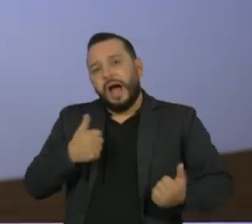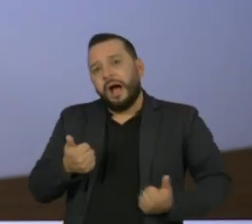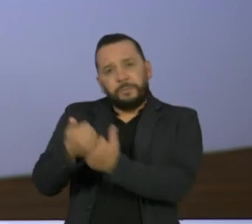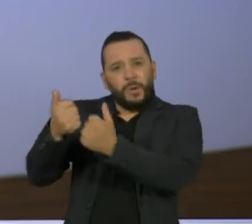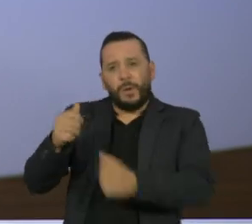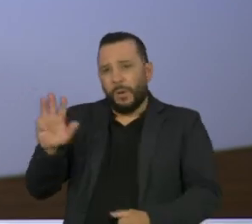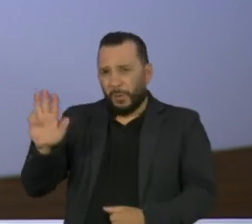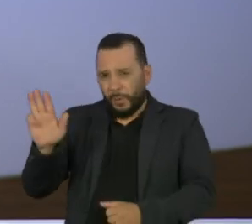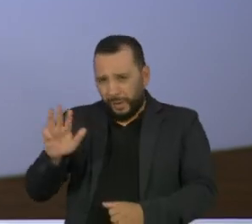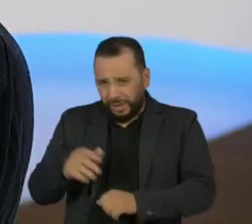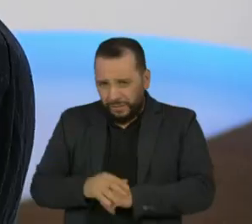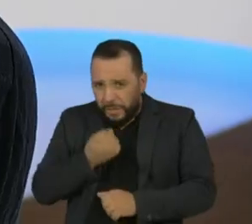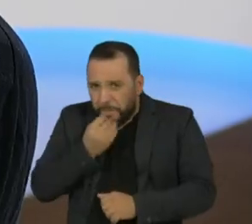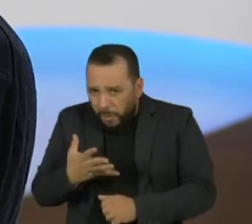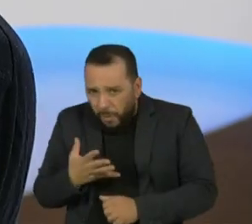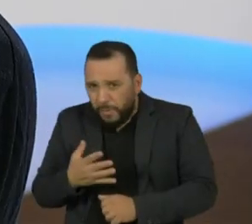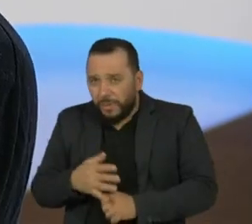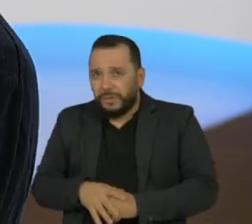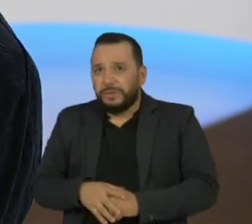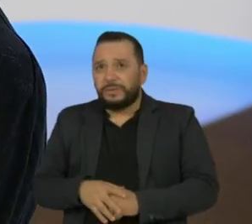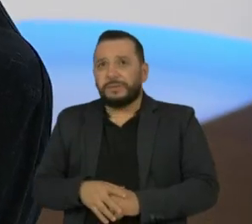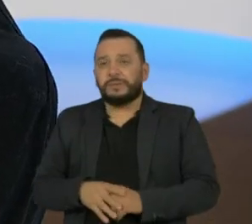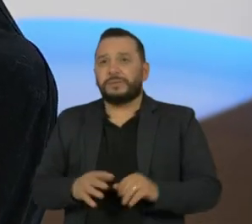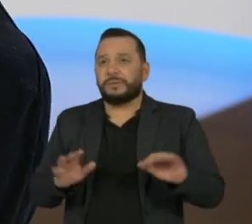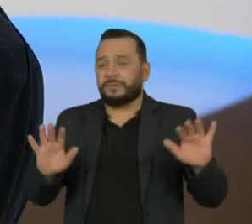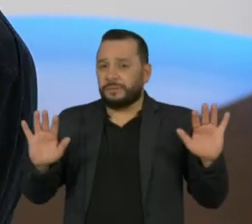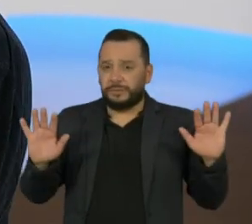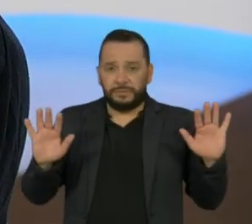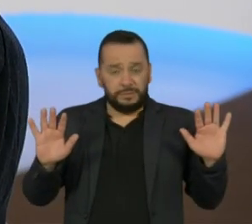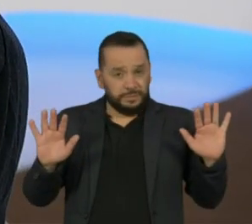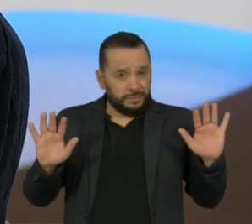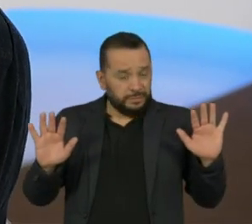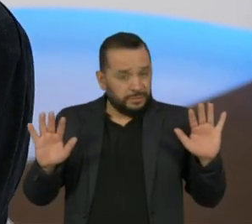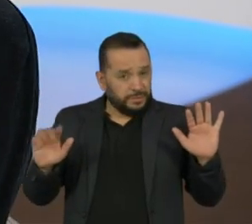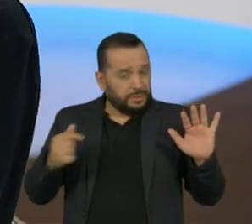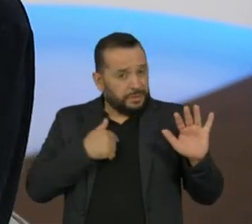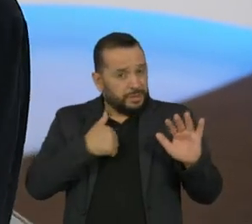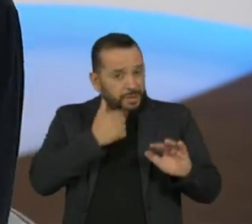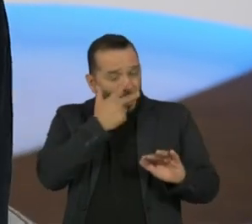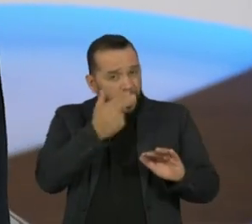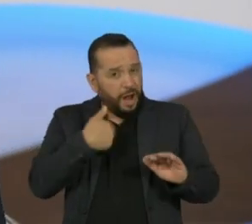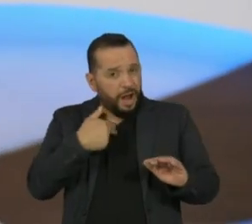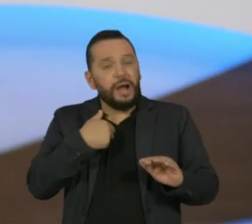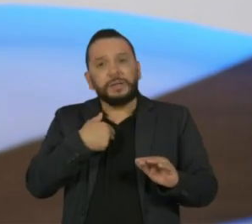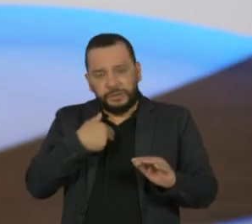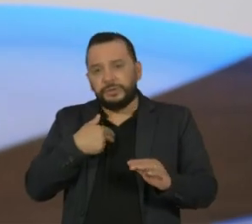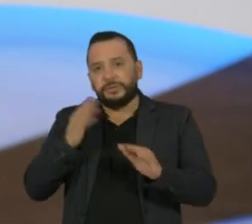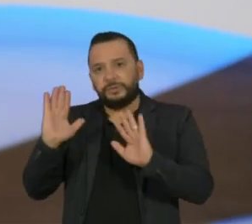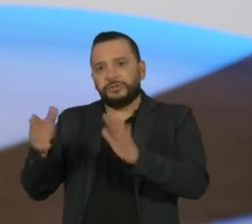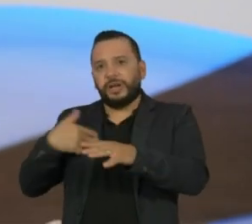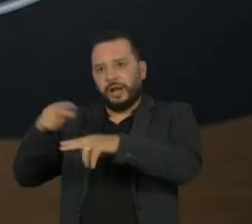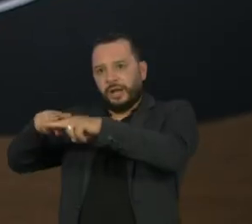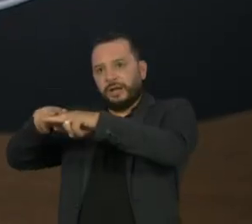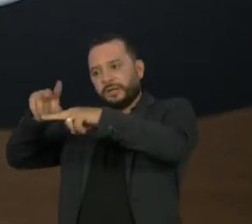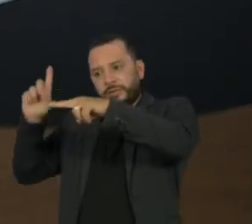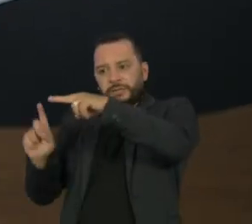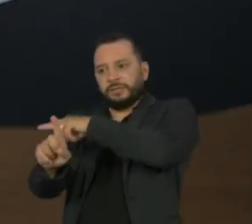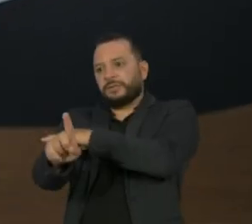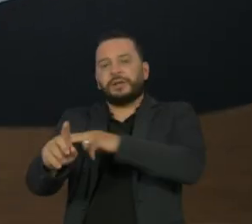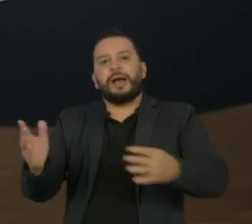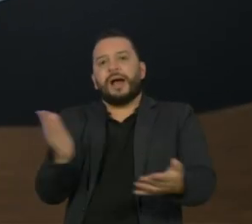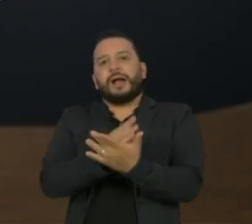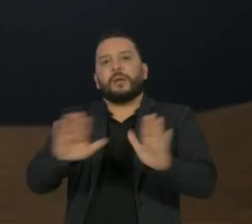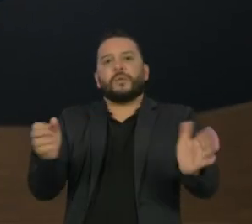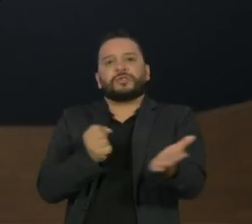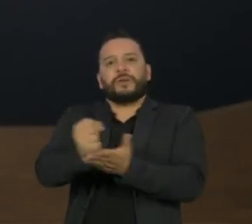Lula? Não dá a entender que o primo acha que o fato dele já ter saído da prisão acabou com essa questão? Ele já